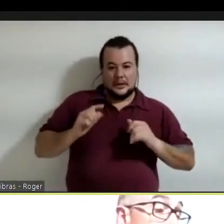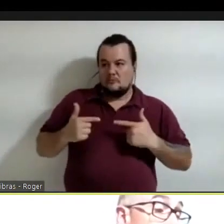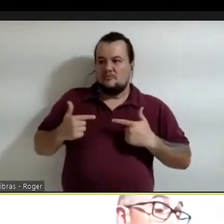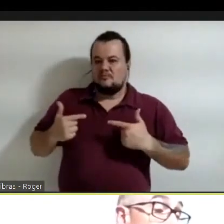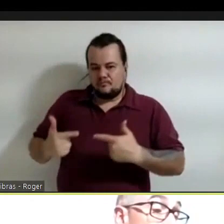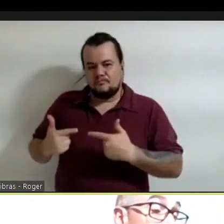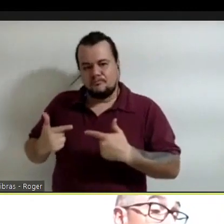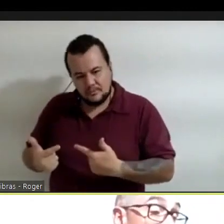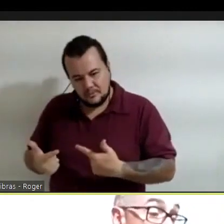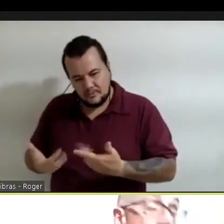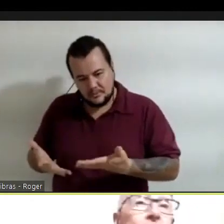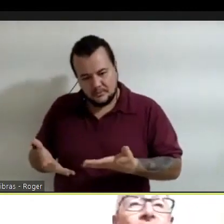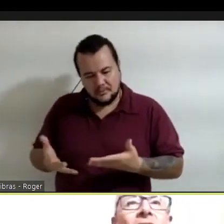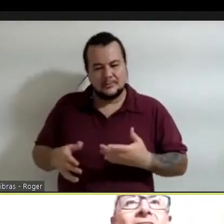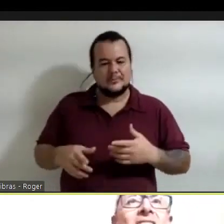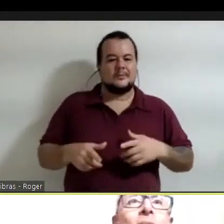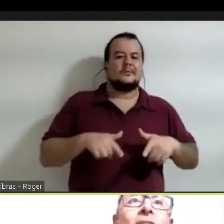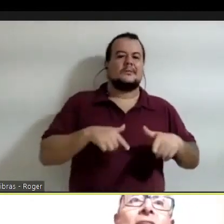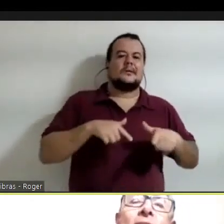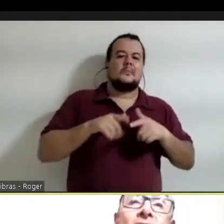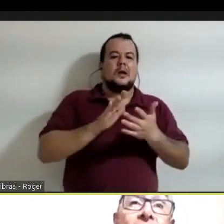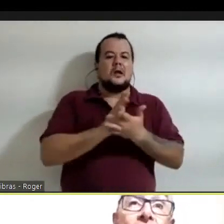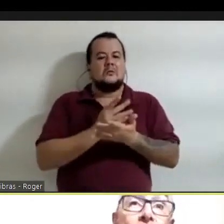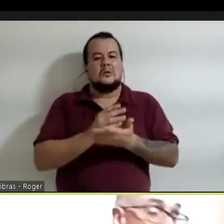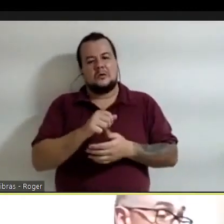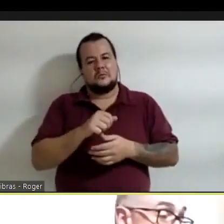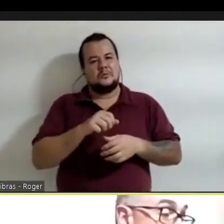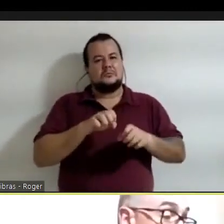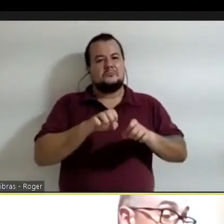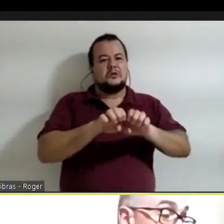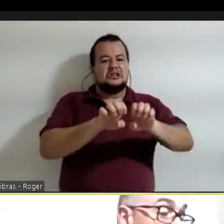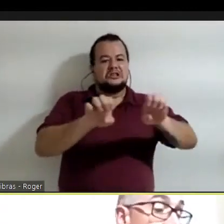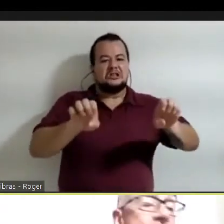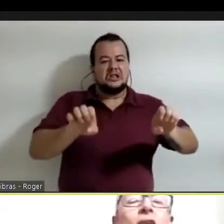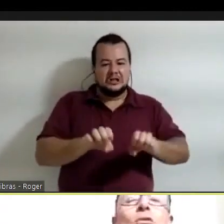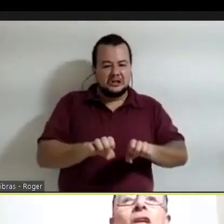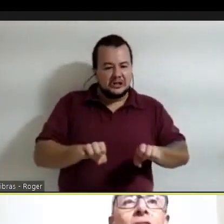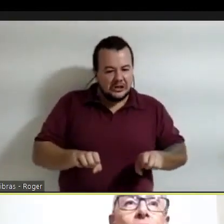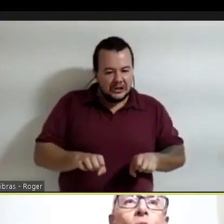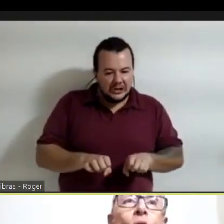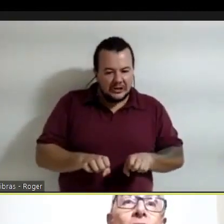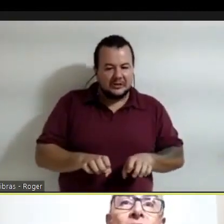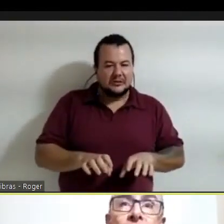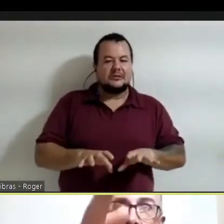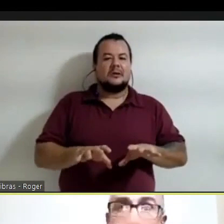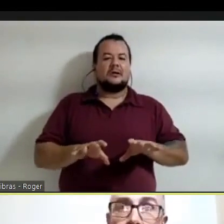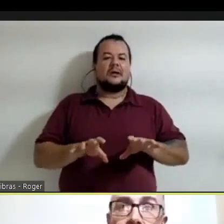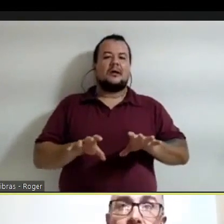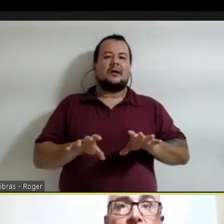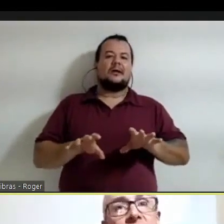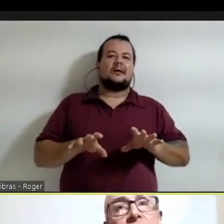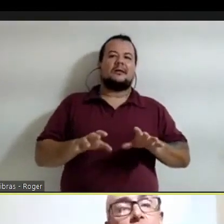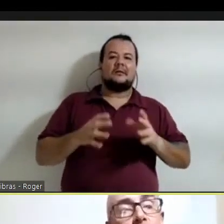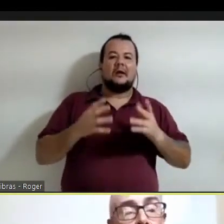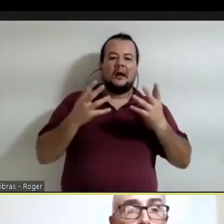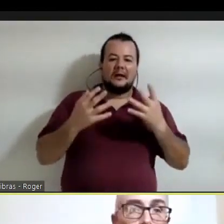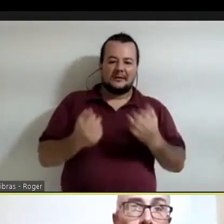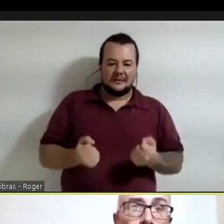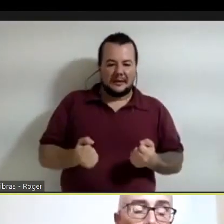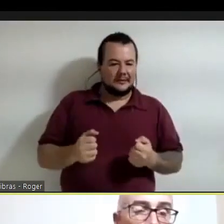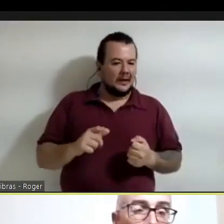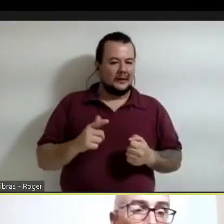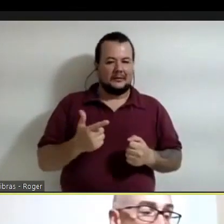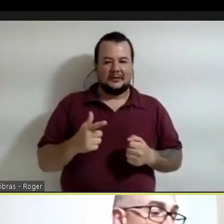mas essa é a primeira, aceitar que não tem que ser experto em nada. A segunda, jogar nesse rol que Vanessa nos